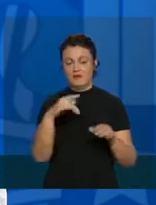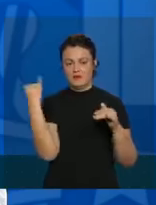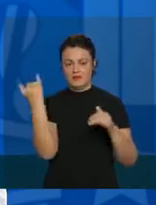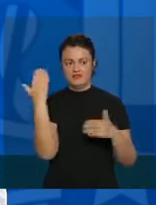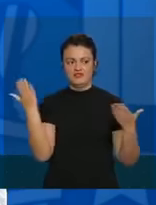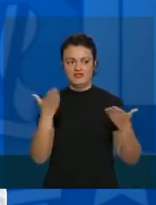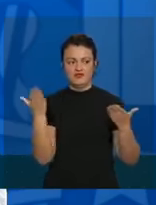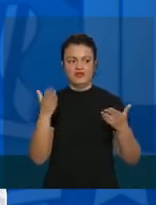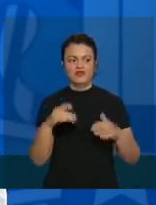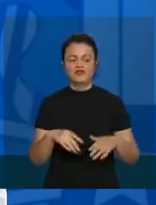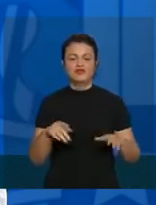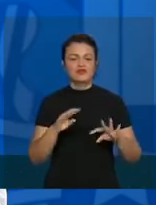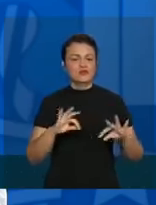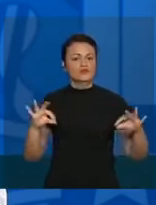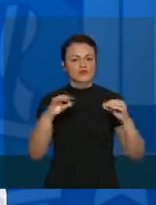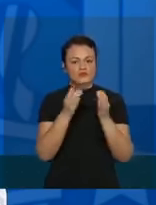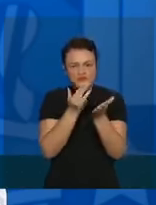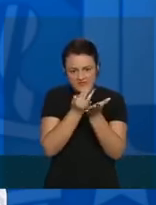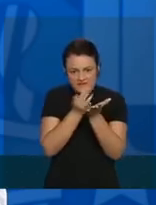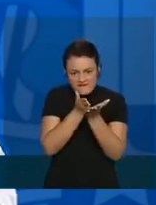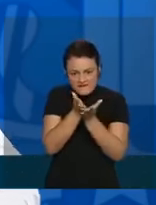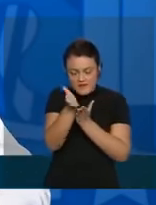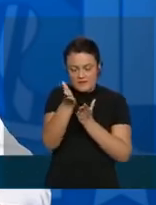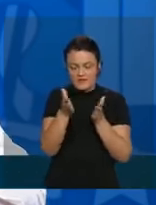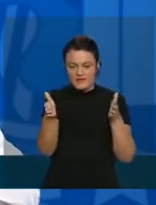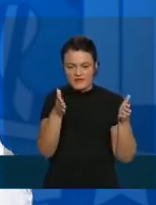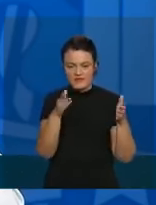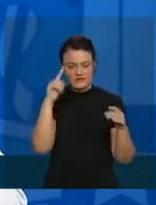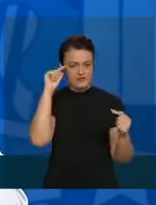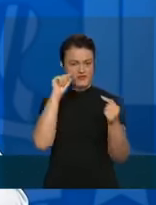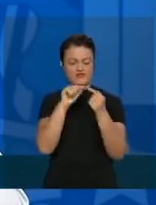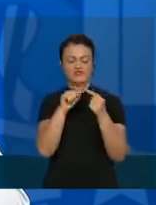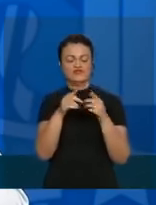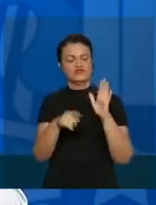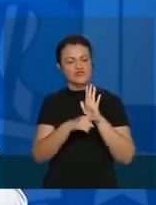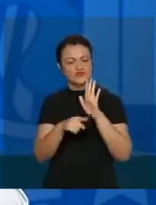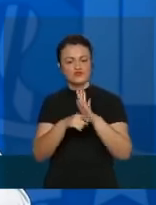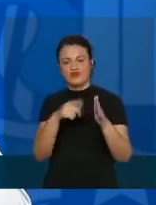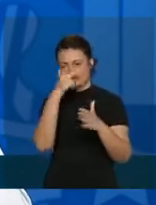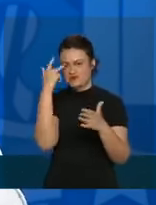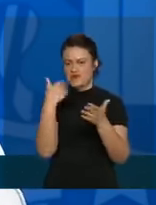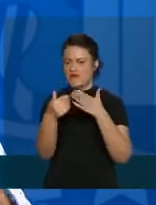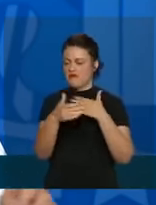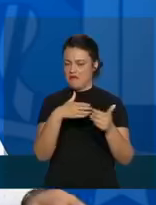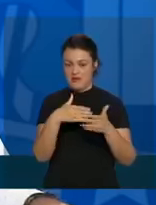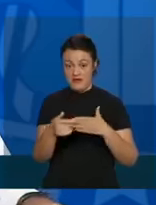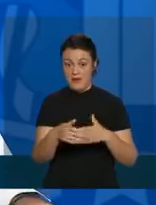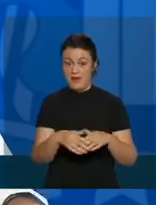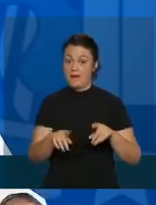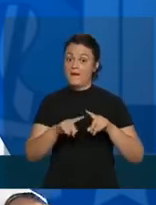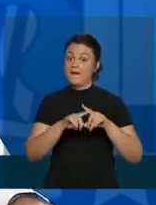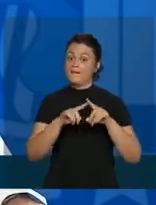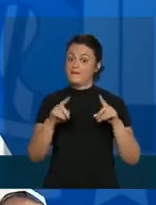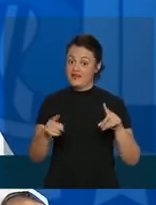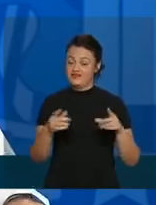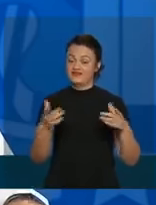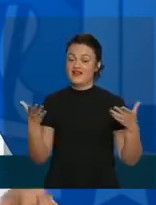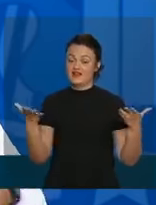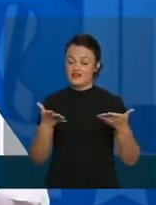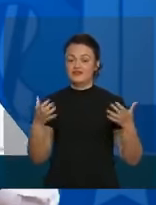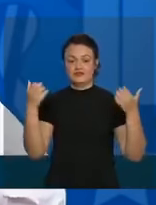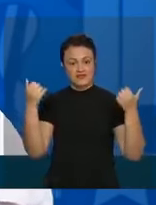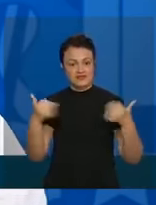então a gente está todo mundo muito firme nesse propósito de ajudar quem quer que seja, mas realmente já colocando